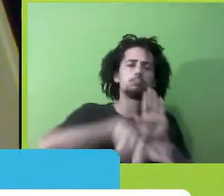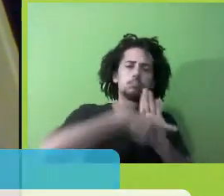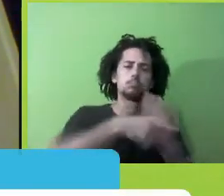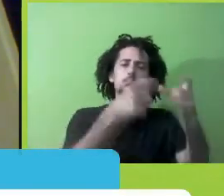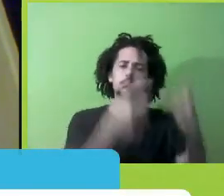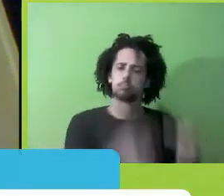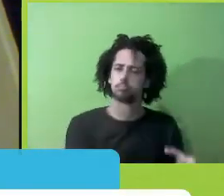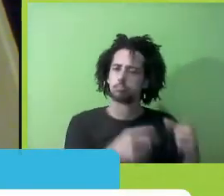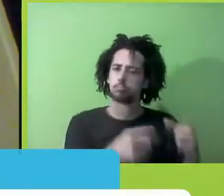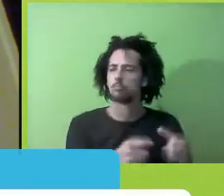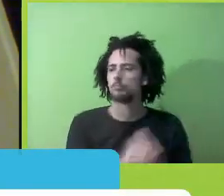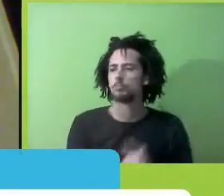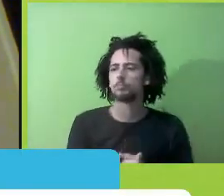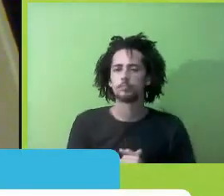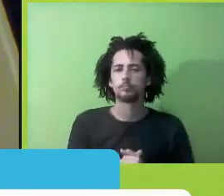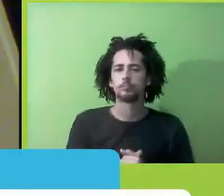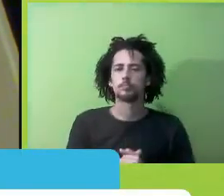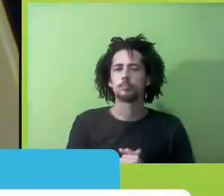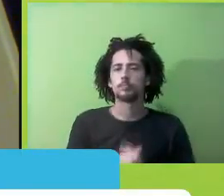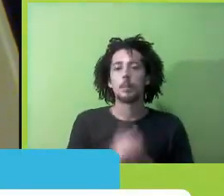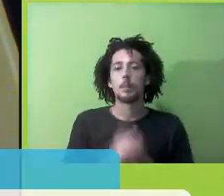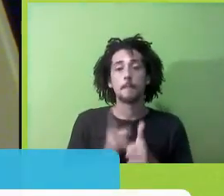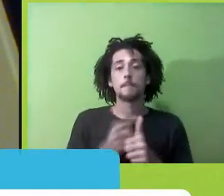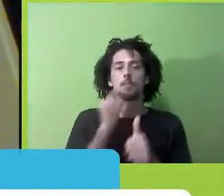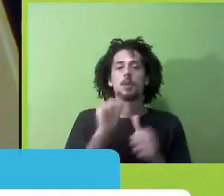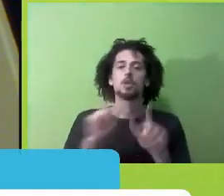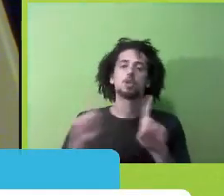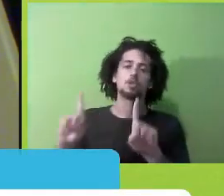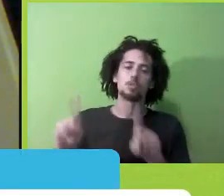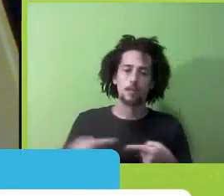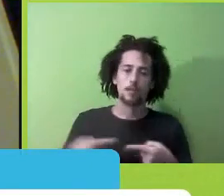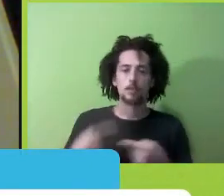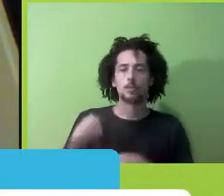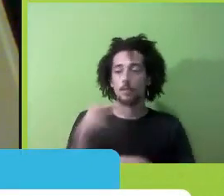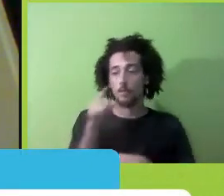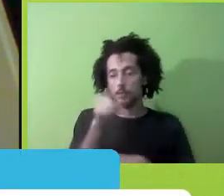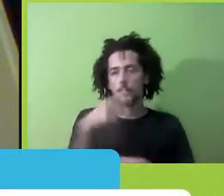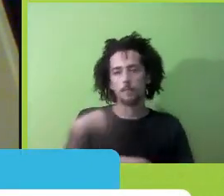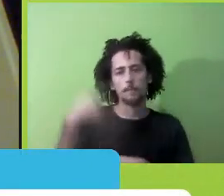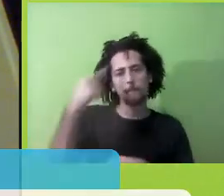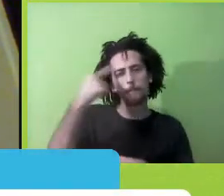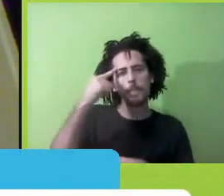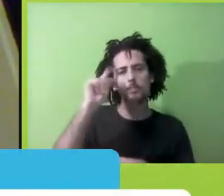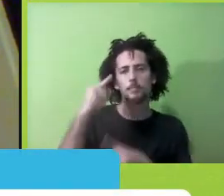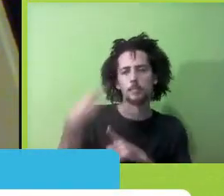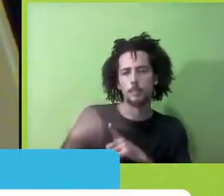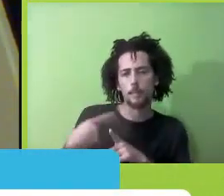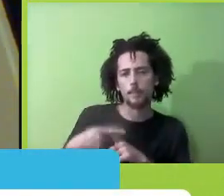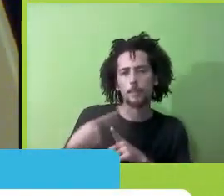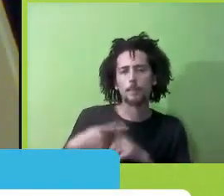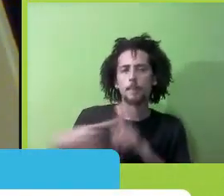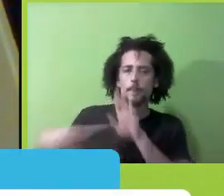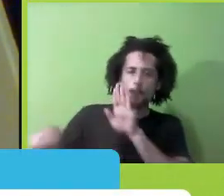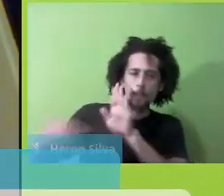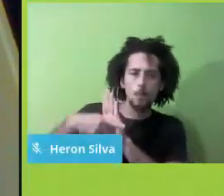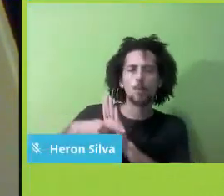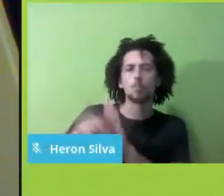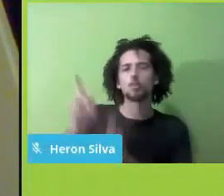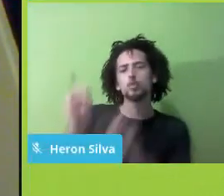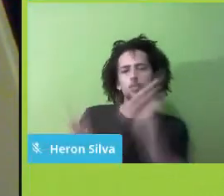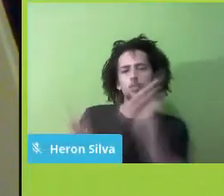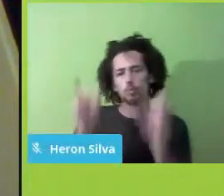esse foi o primeiro desafio, né, de você pensar essa educação a partir dos próprios sujeitos implicados,